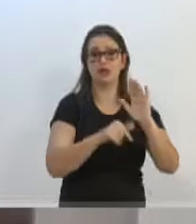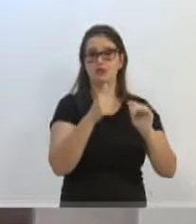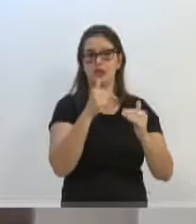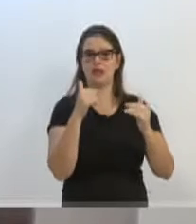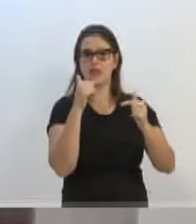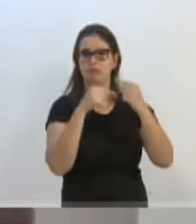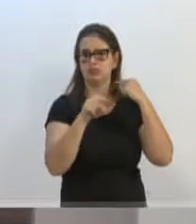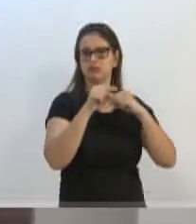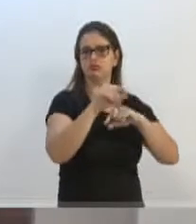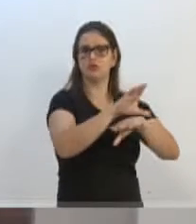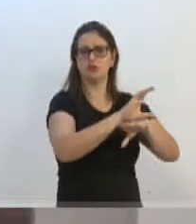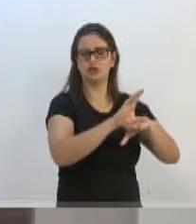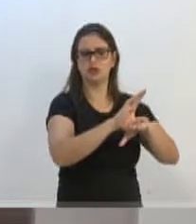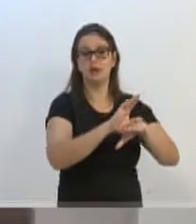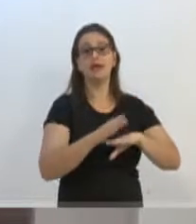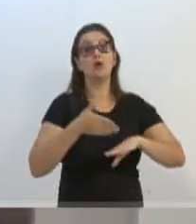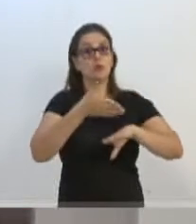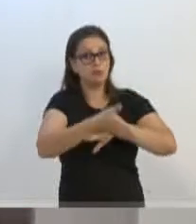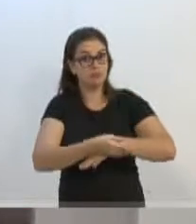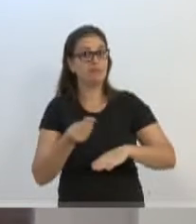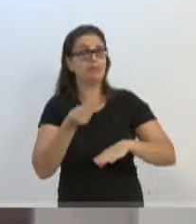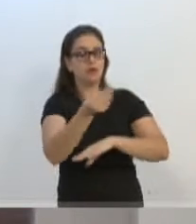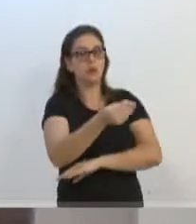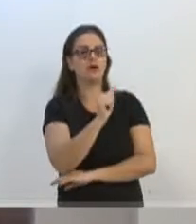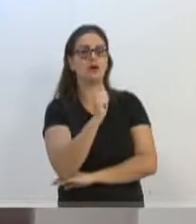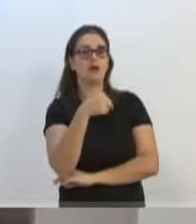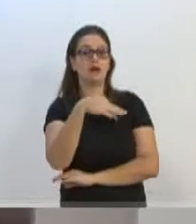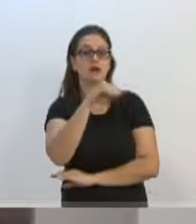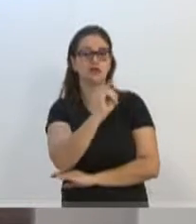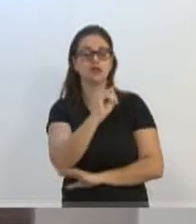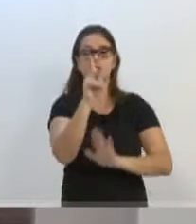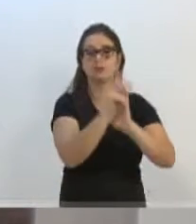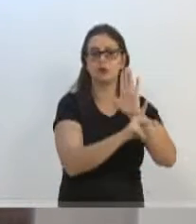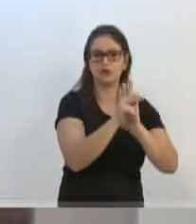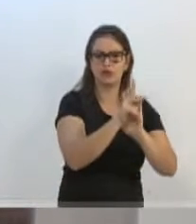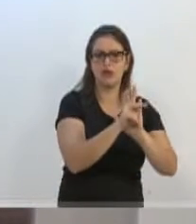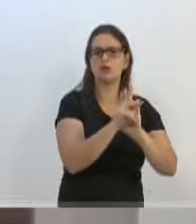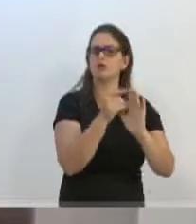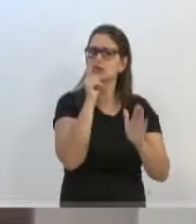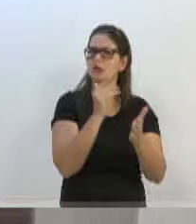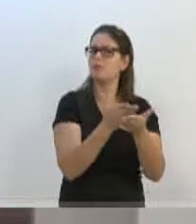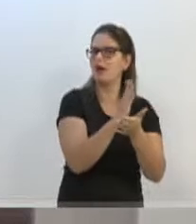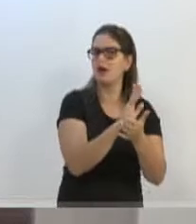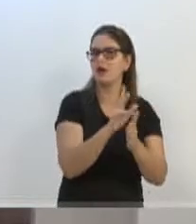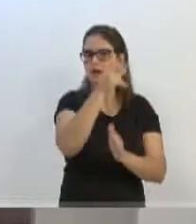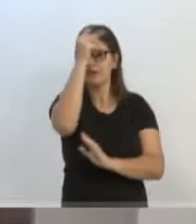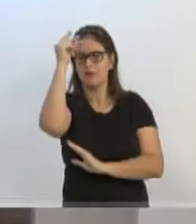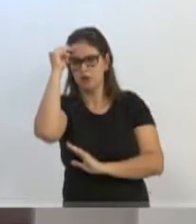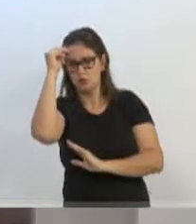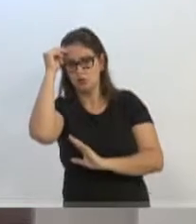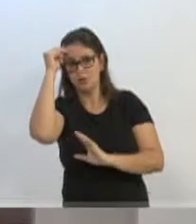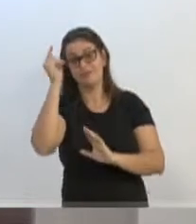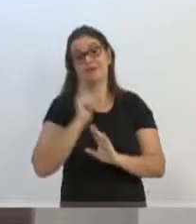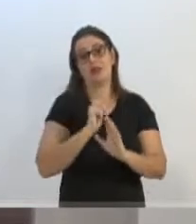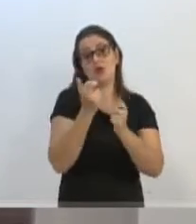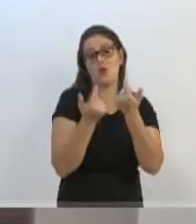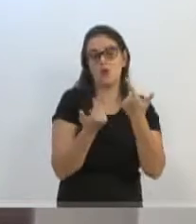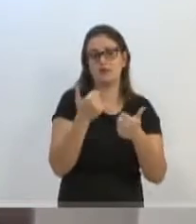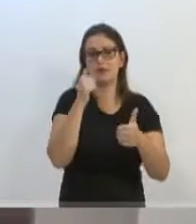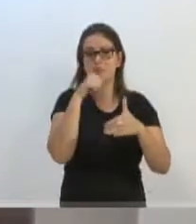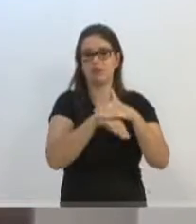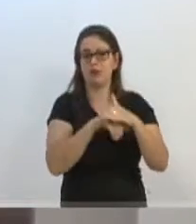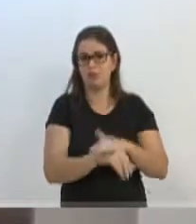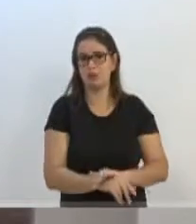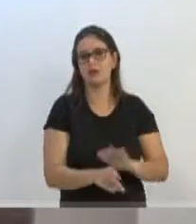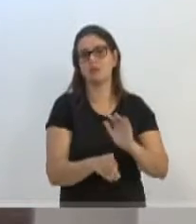encaminharam anteprojetos e que conseguiram construir algumas coisas com o Executivo. Aí é outro ponto. Tem coisas que realmente, muitas vezes, ficam arquivadas em